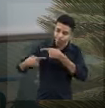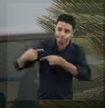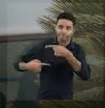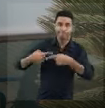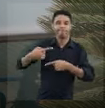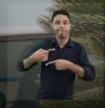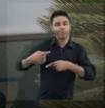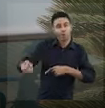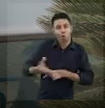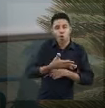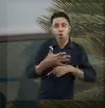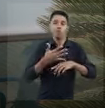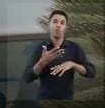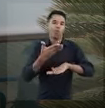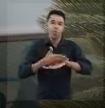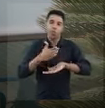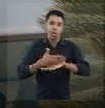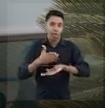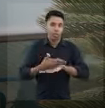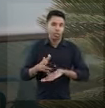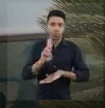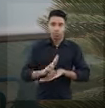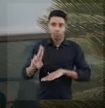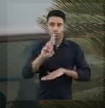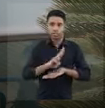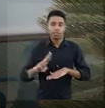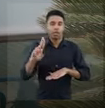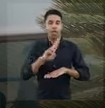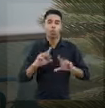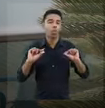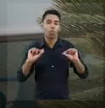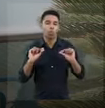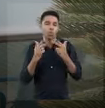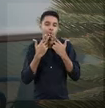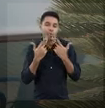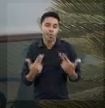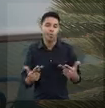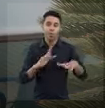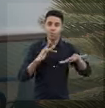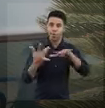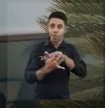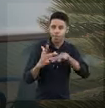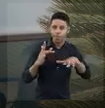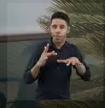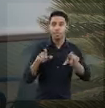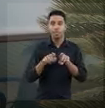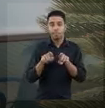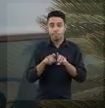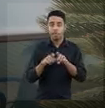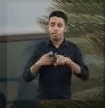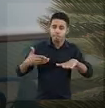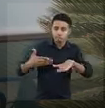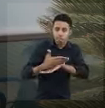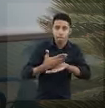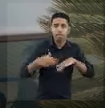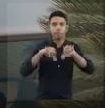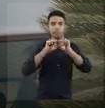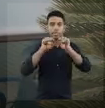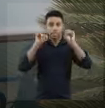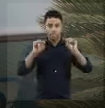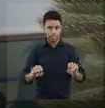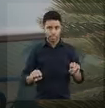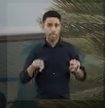práticas mais sofisticadas, né? Através da utilização de mídias sociais, controle de ingresso, de